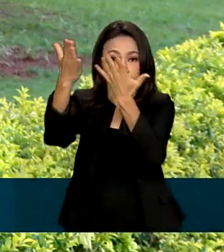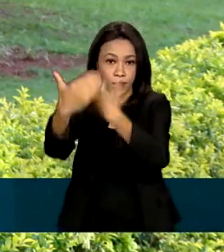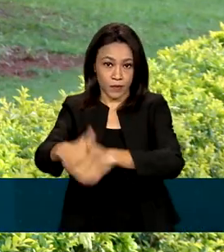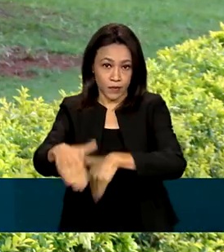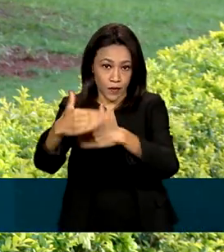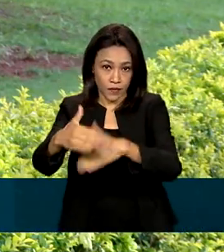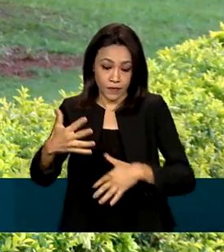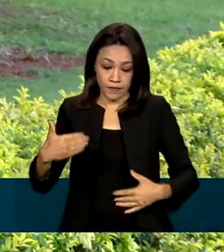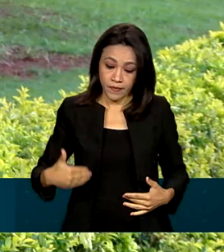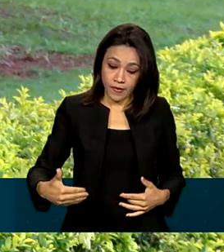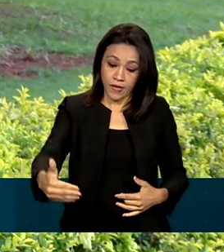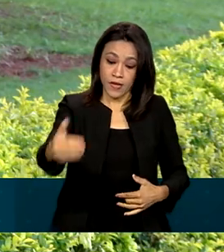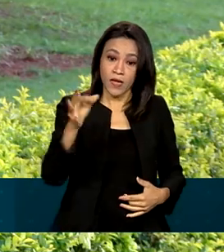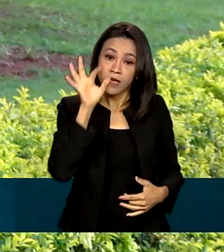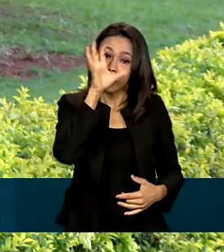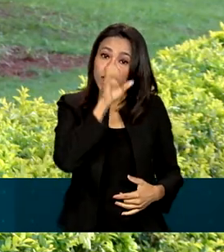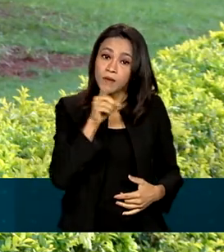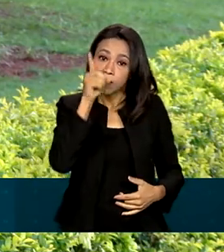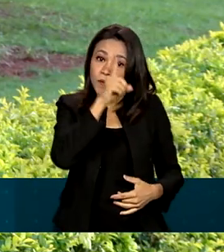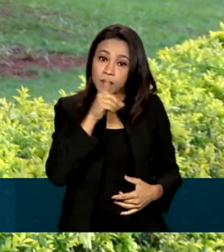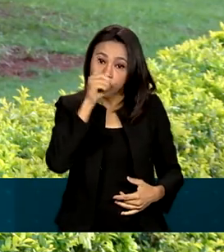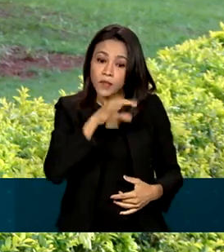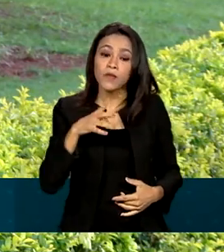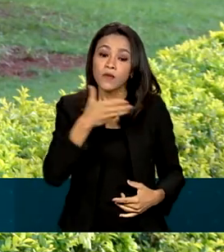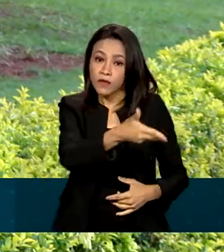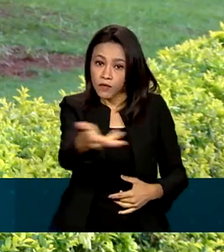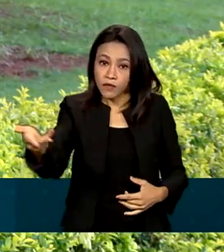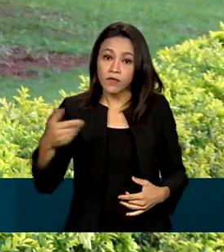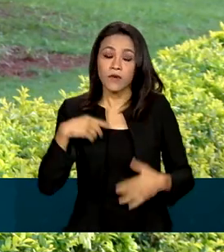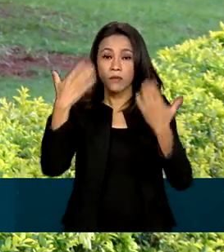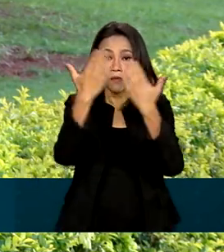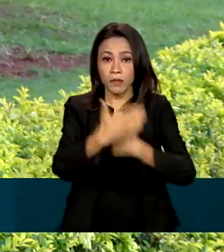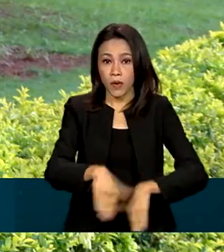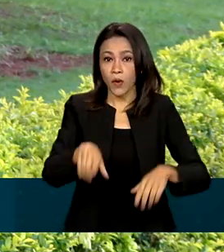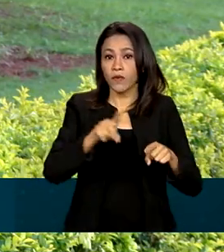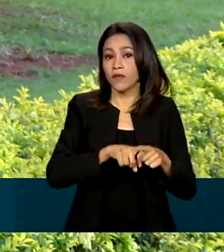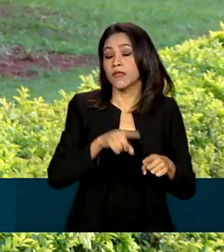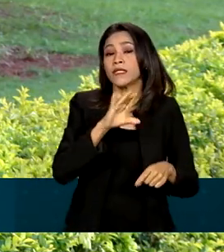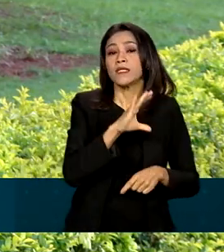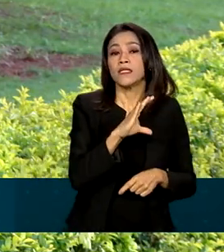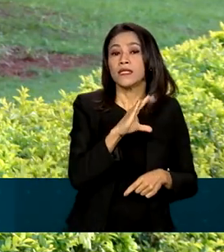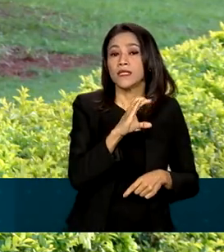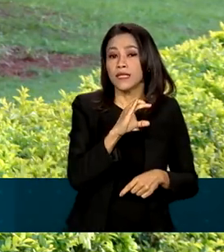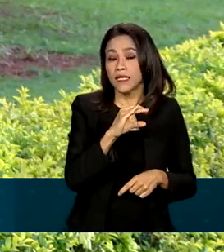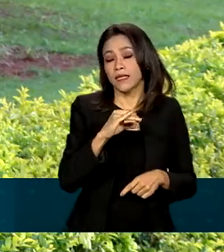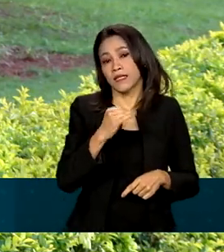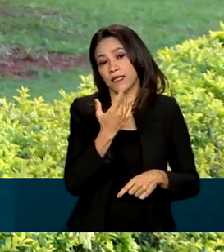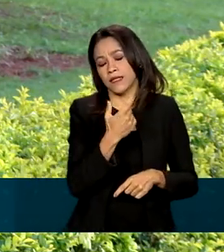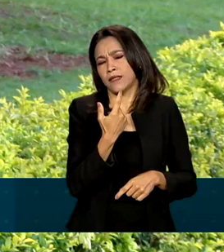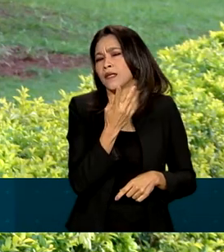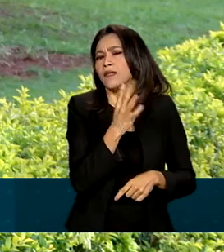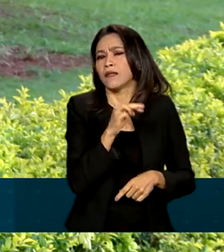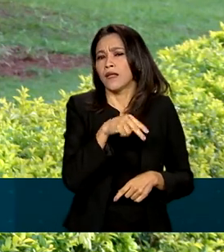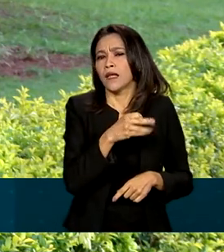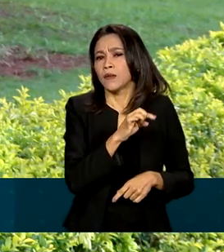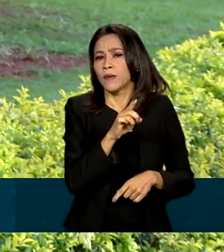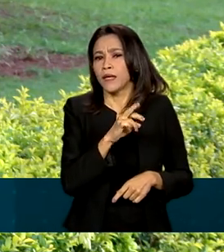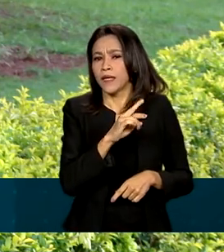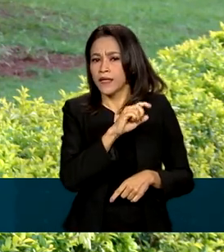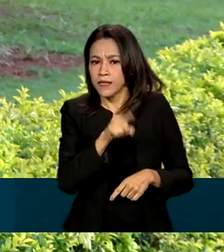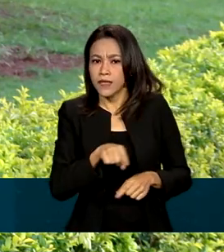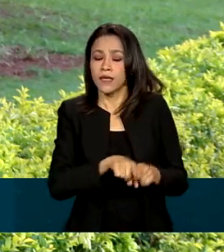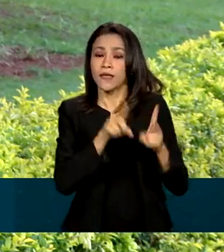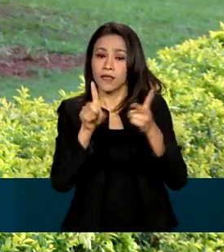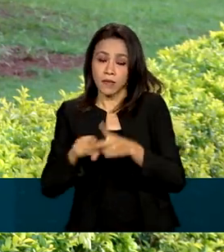Neste fim de semana, os estudantes realizarão as provas de ciências da natureza e suas tecnologias e matemática e suas